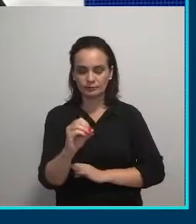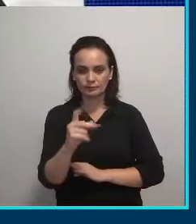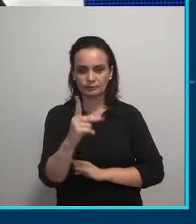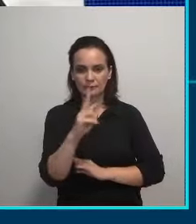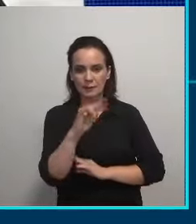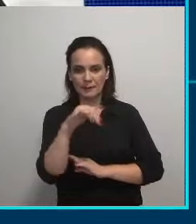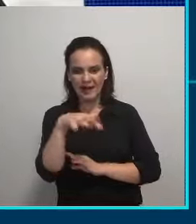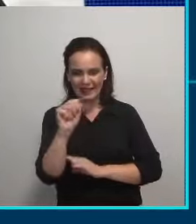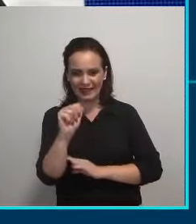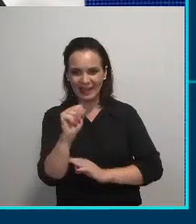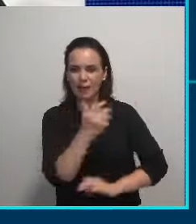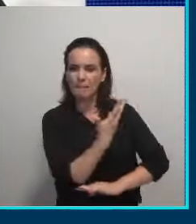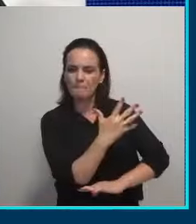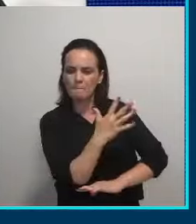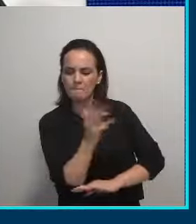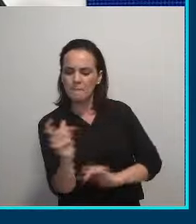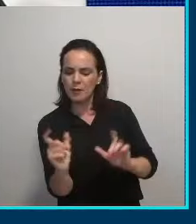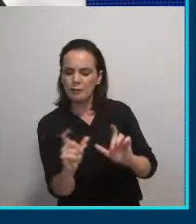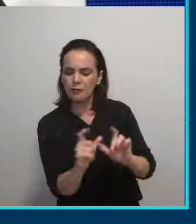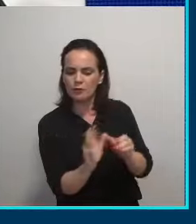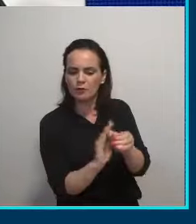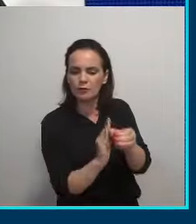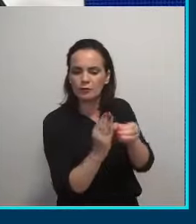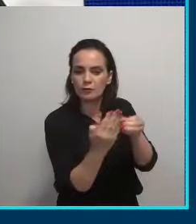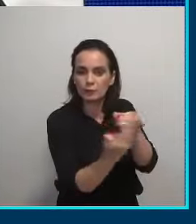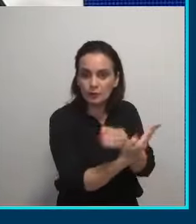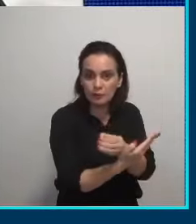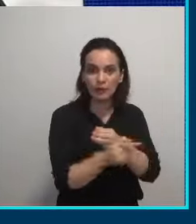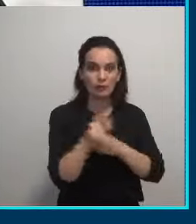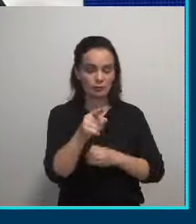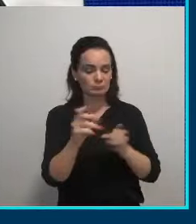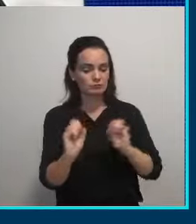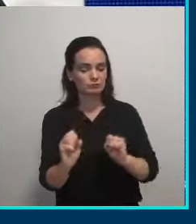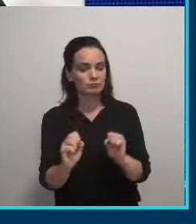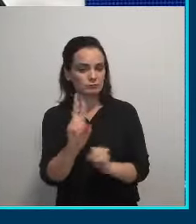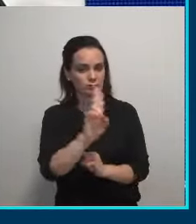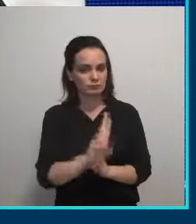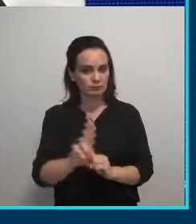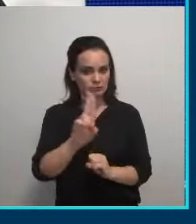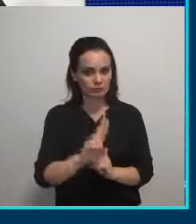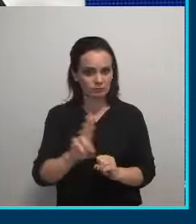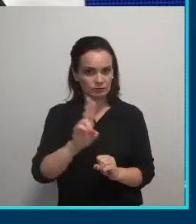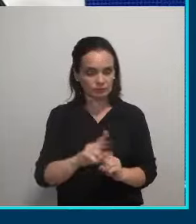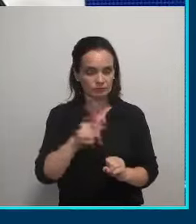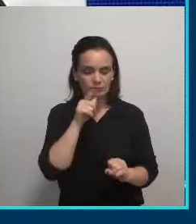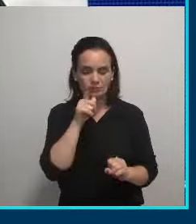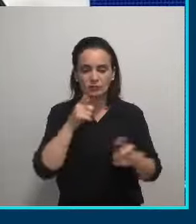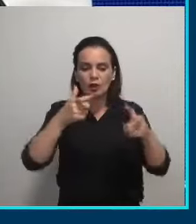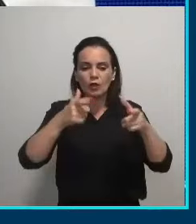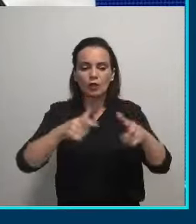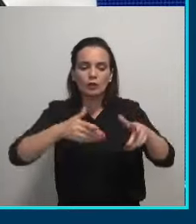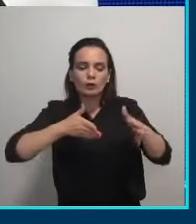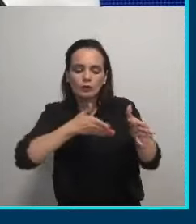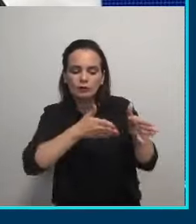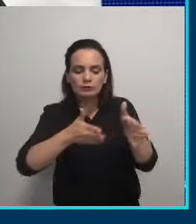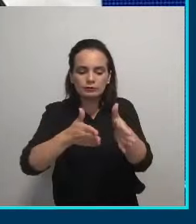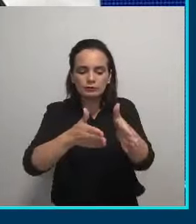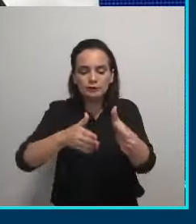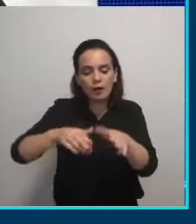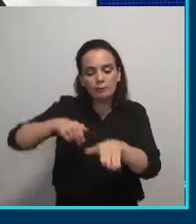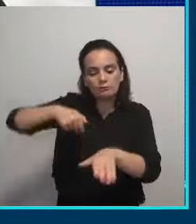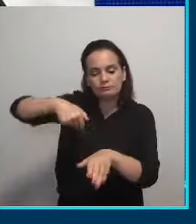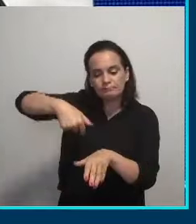São parques que nós faremos em cada um desses fundos de vale, para que vocês possam realmente utilizar uma pista de caminhada, cuidados efetivos,